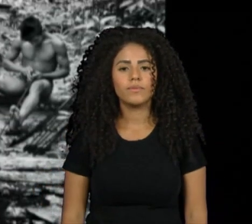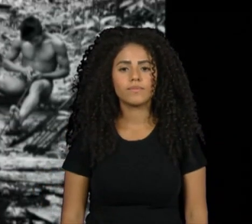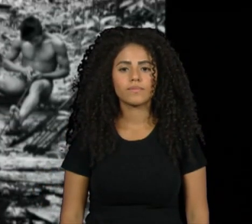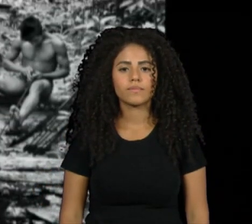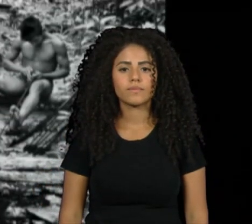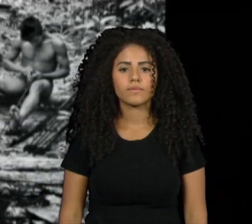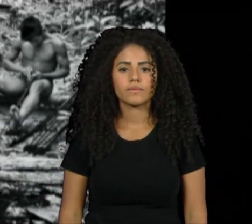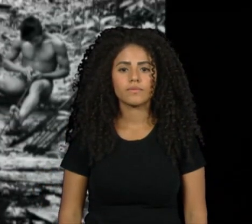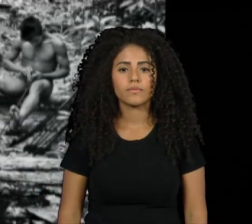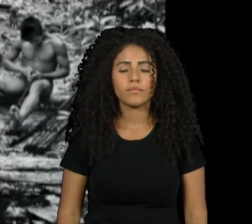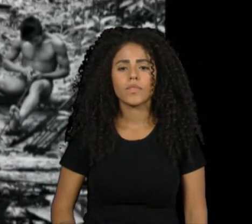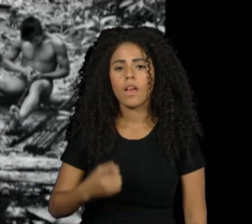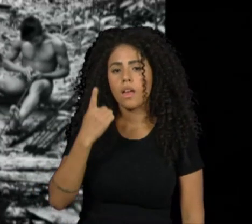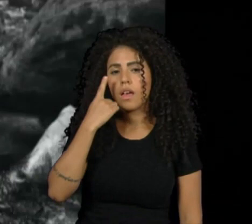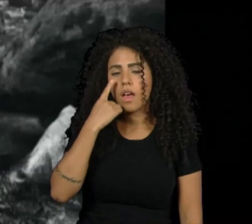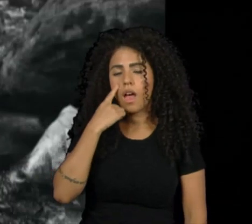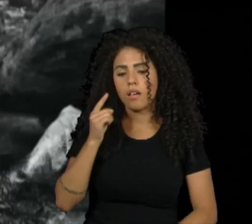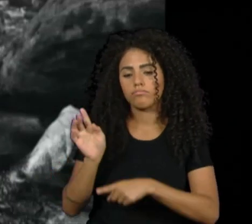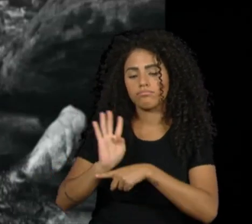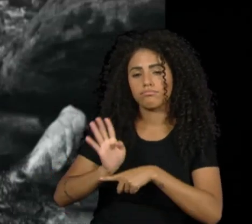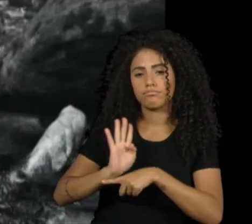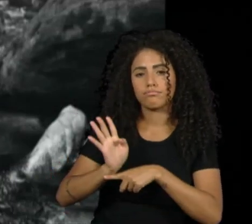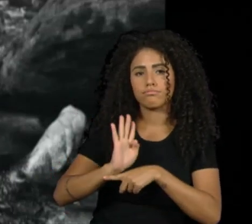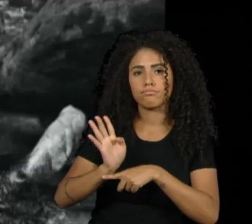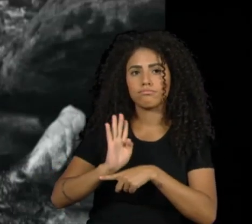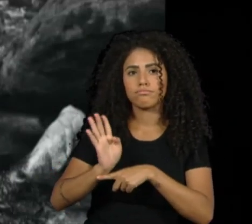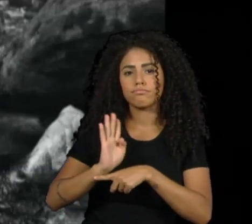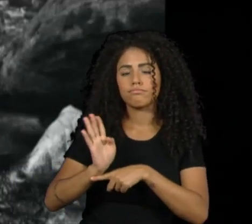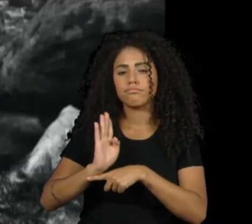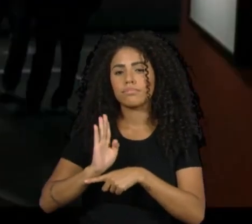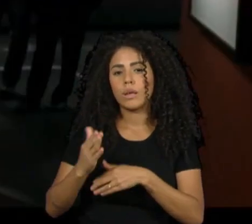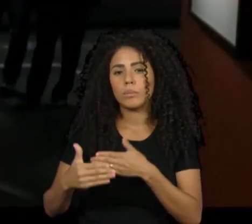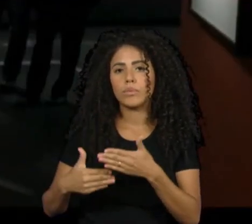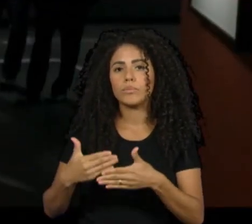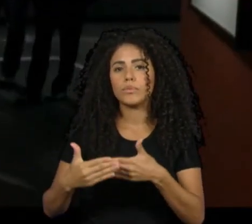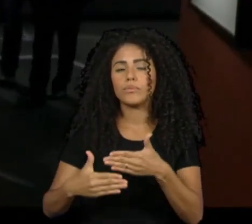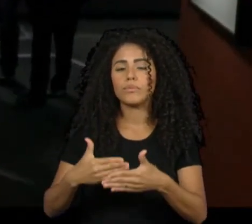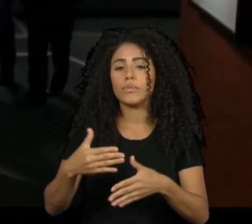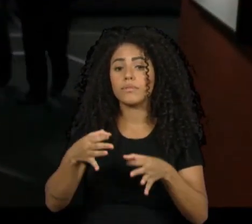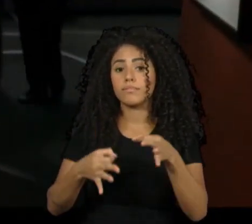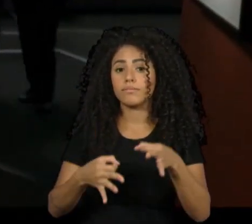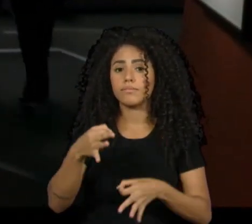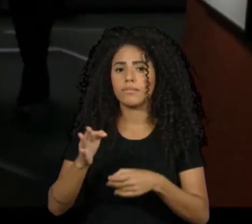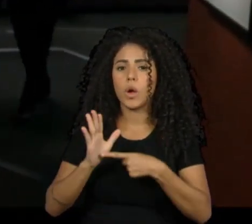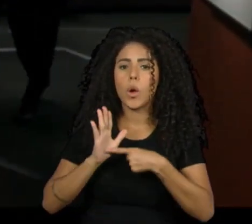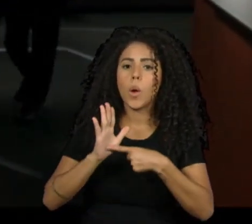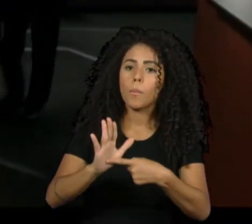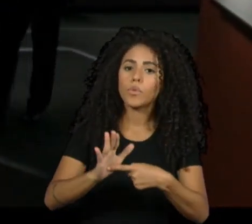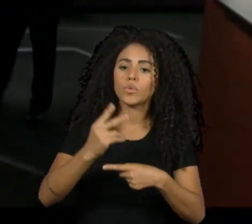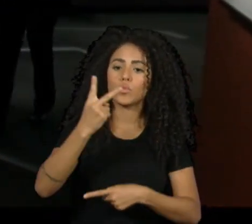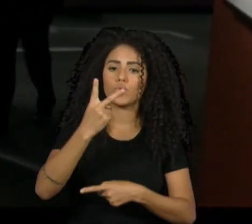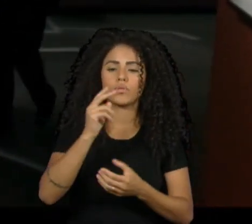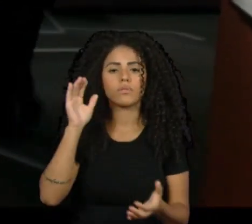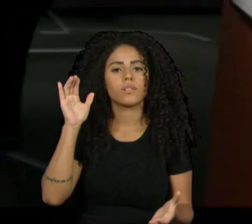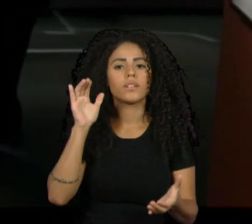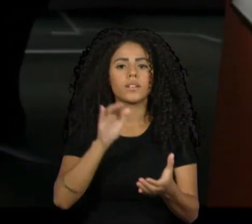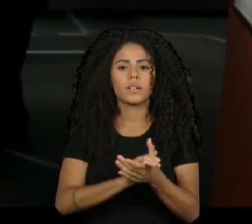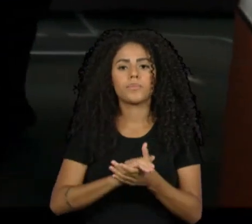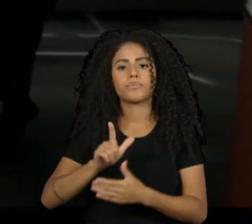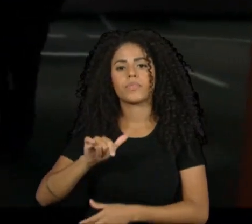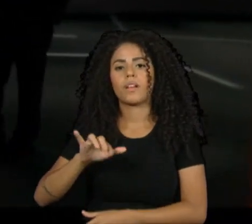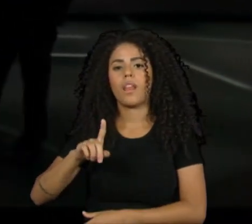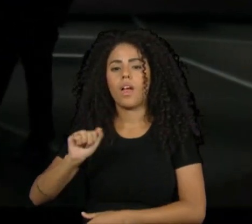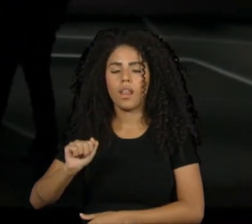Neste vídeo transmitido durante evento do Conselho Nacional de Justiça, o casal Lélia Vanique e